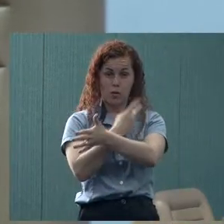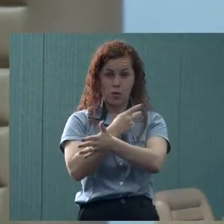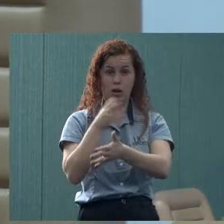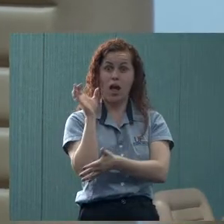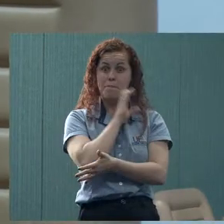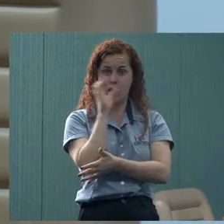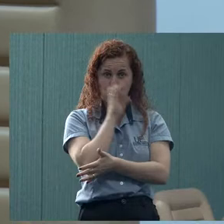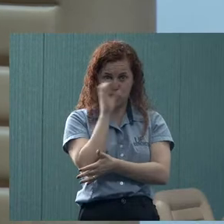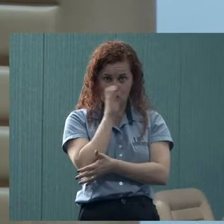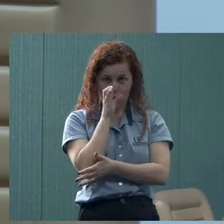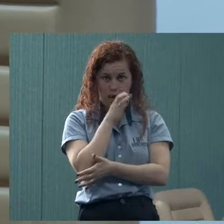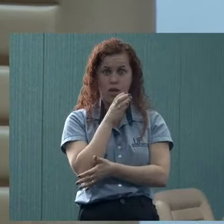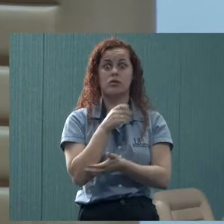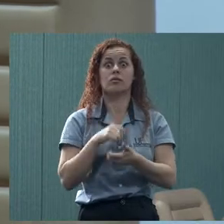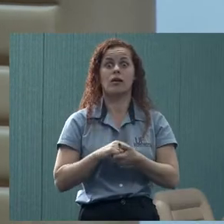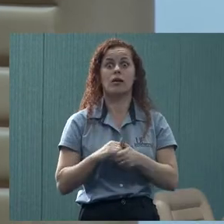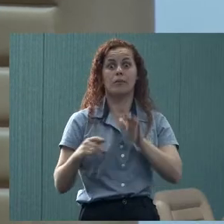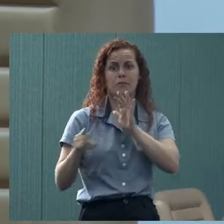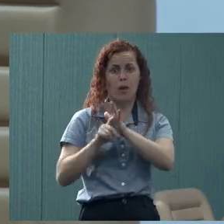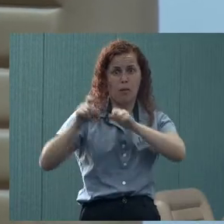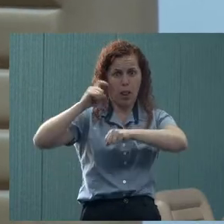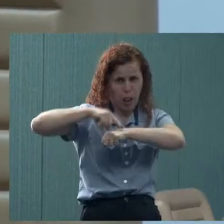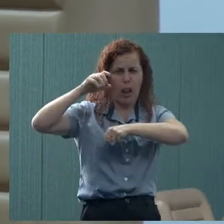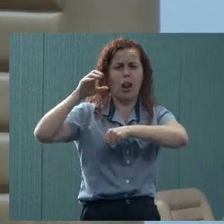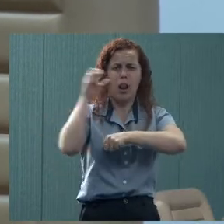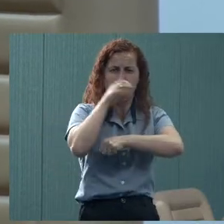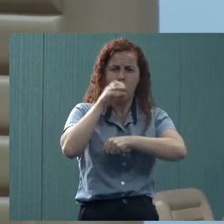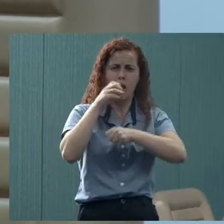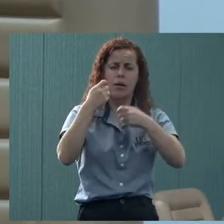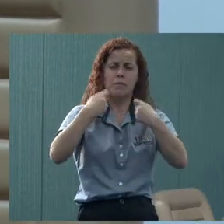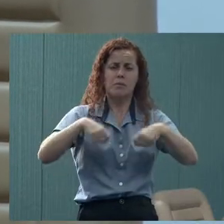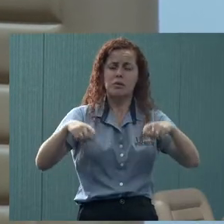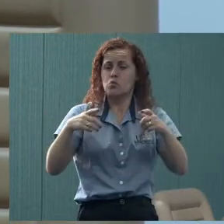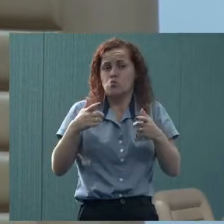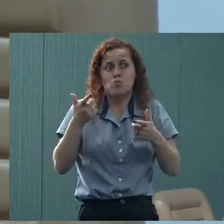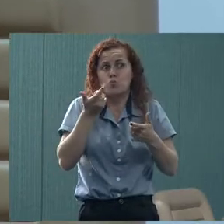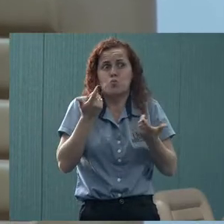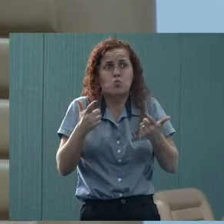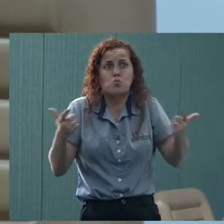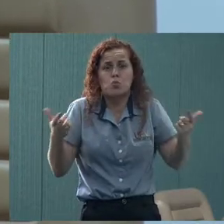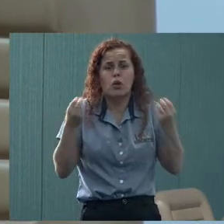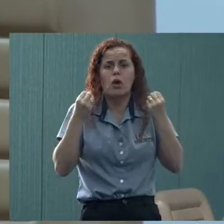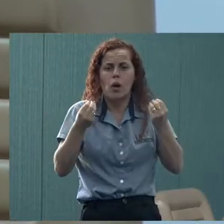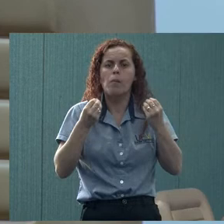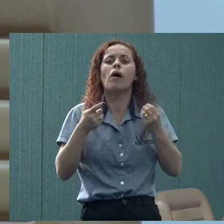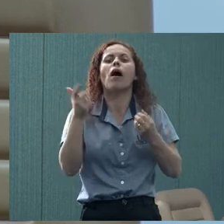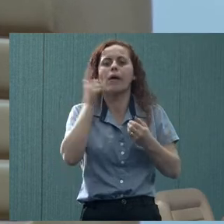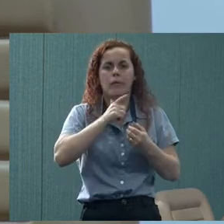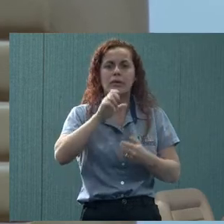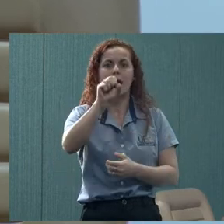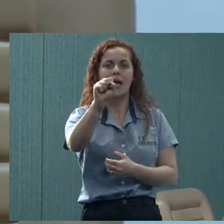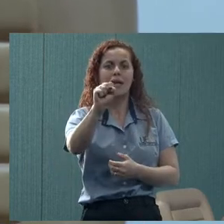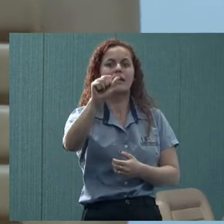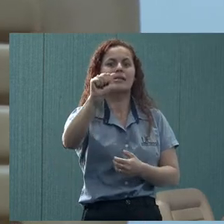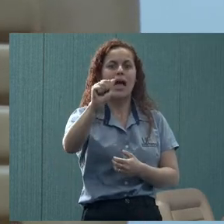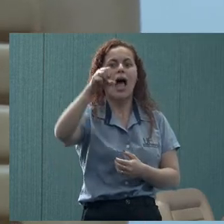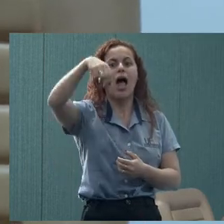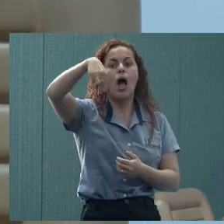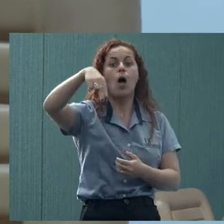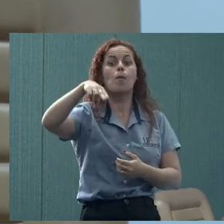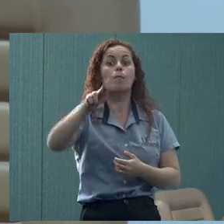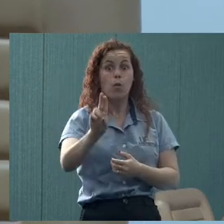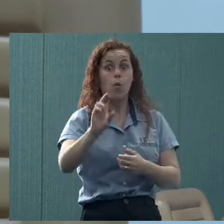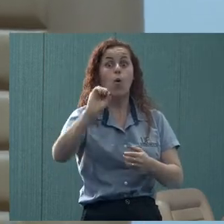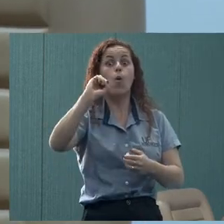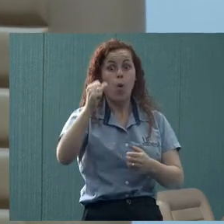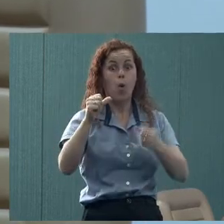emergência, de urgência, que realmente não tenha como lidar, pode acionar o SAMU ou ir